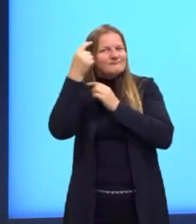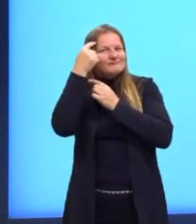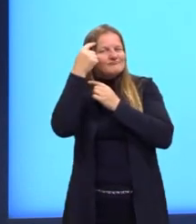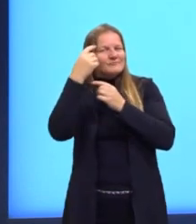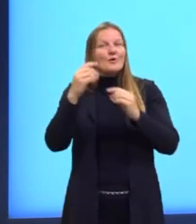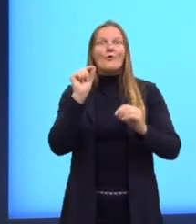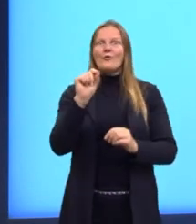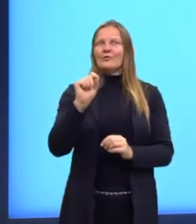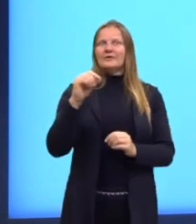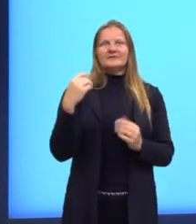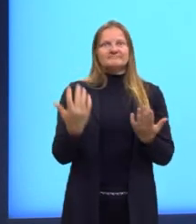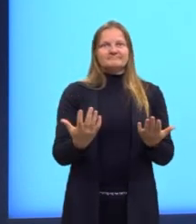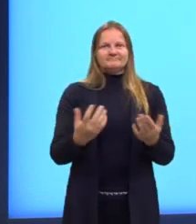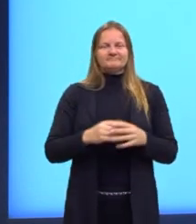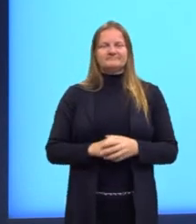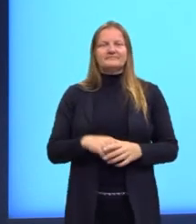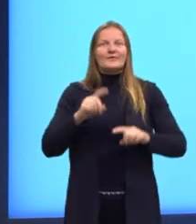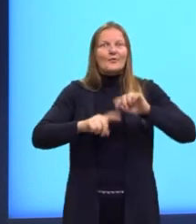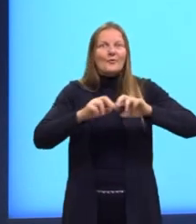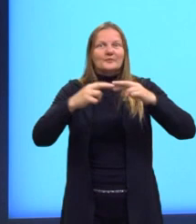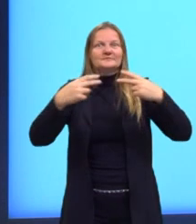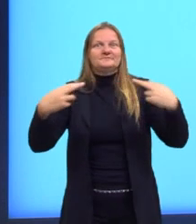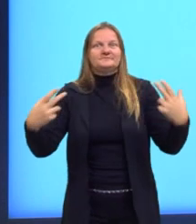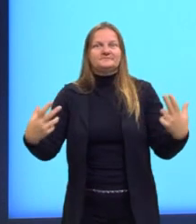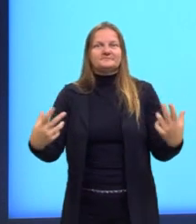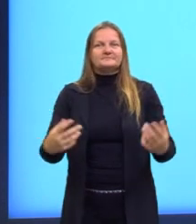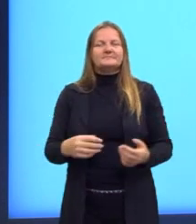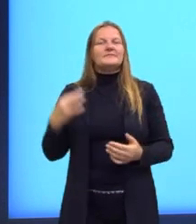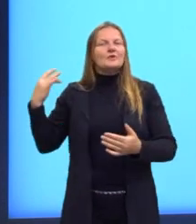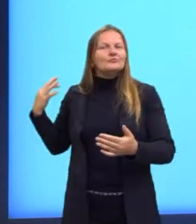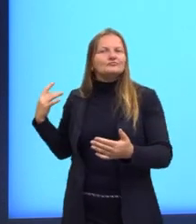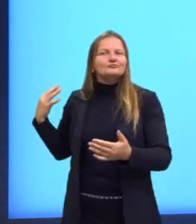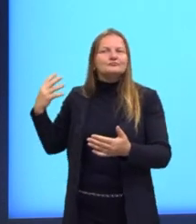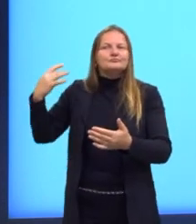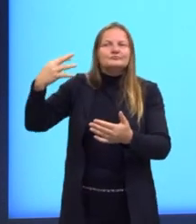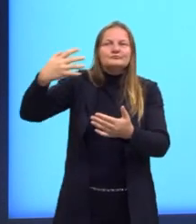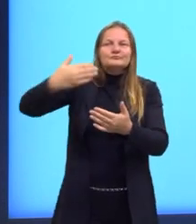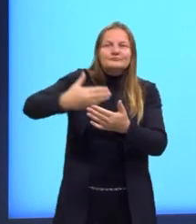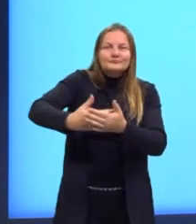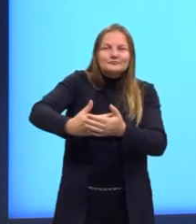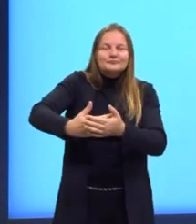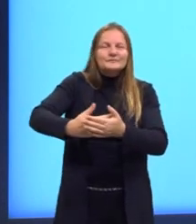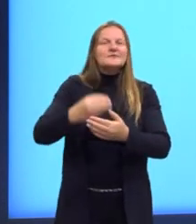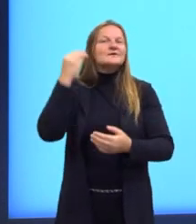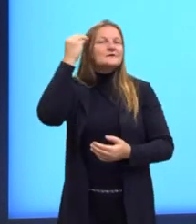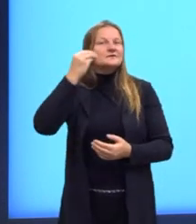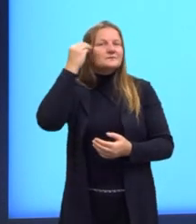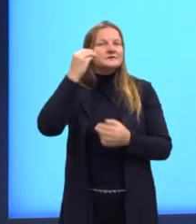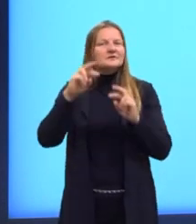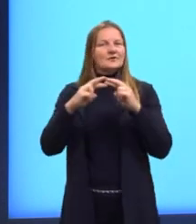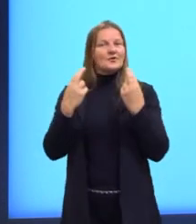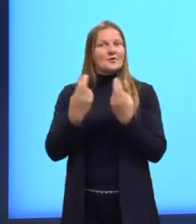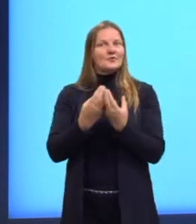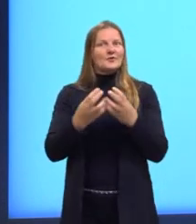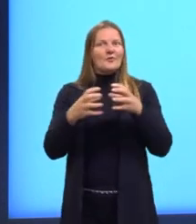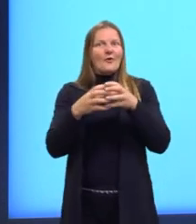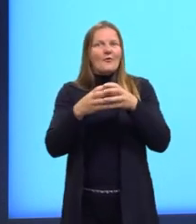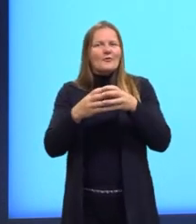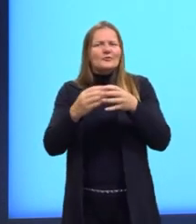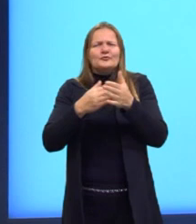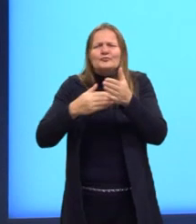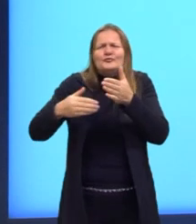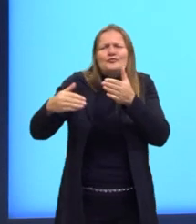são essas coisas? A bagagem cultural nada mais é do que uma reunião de